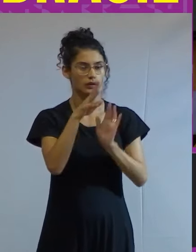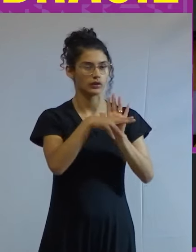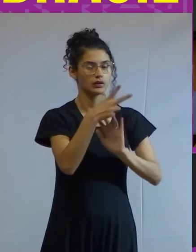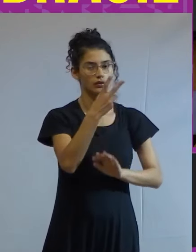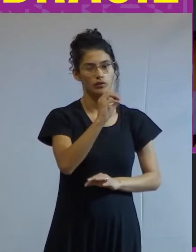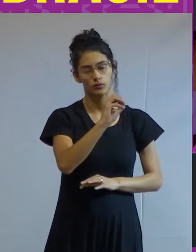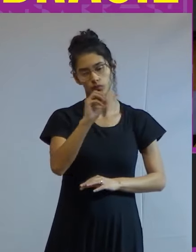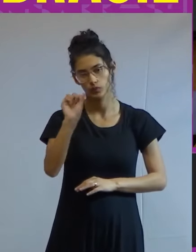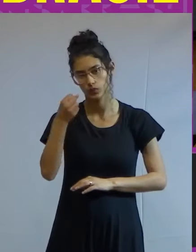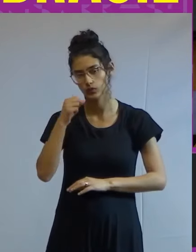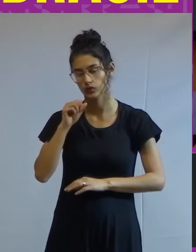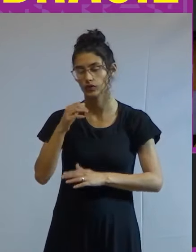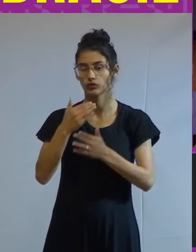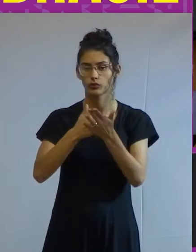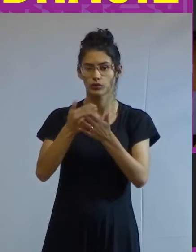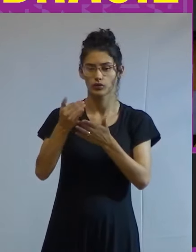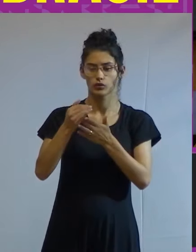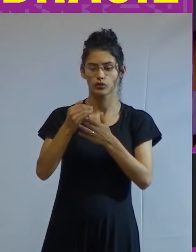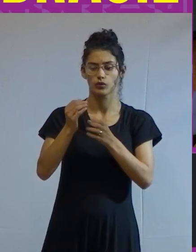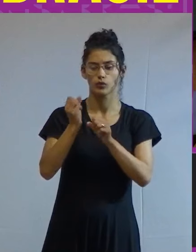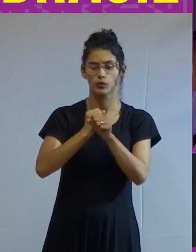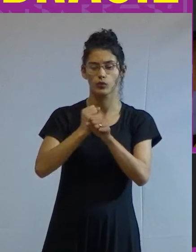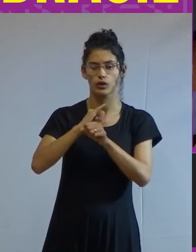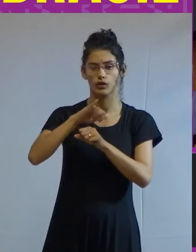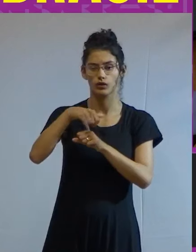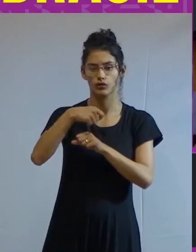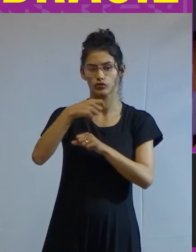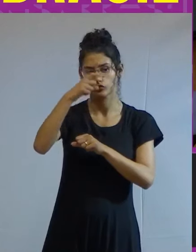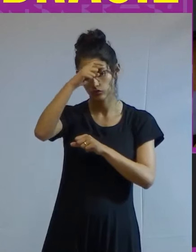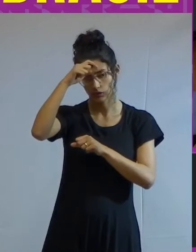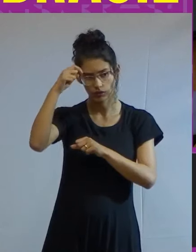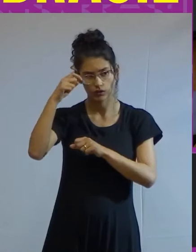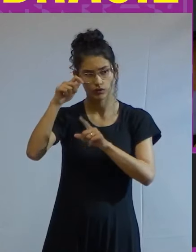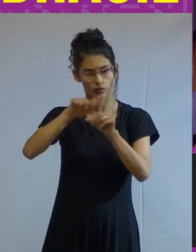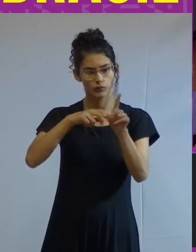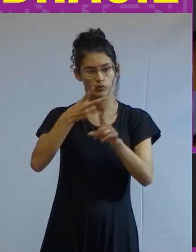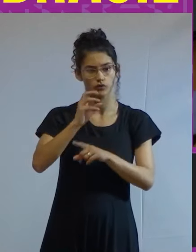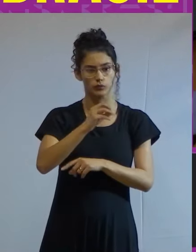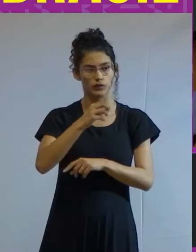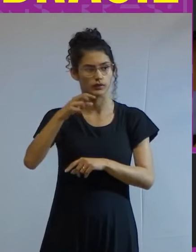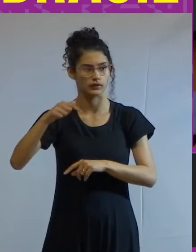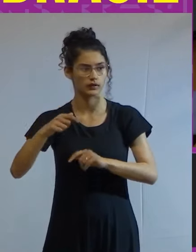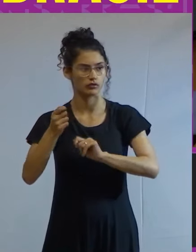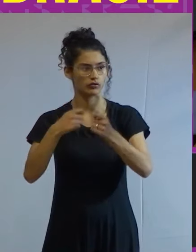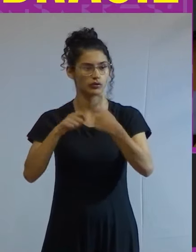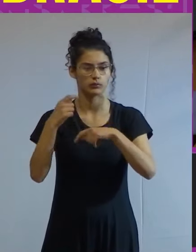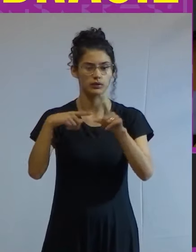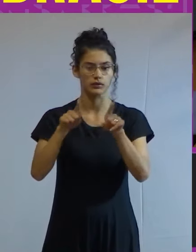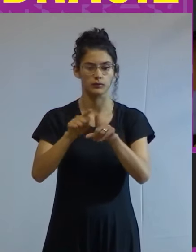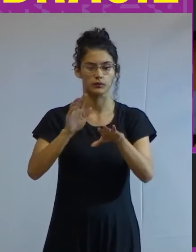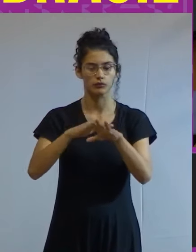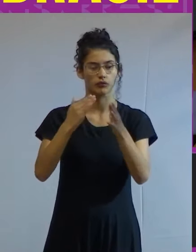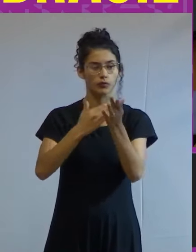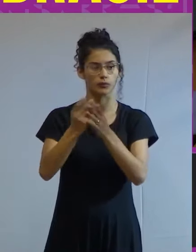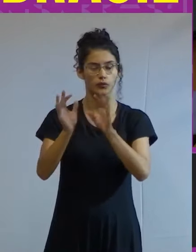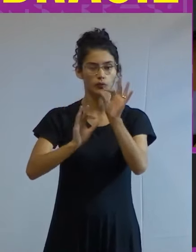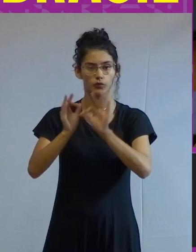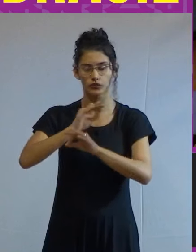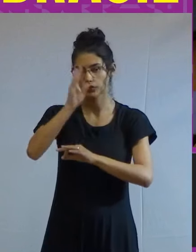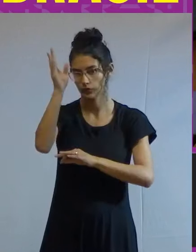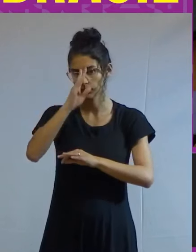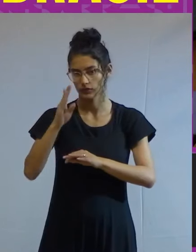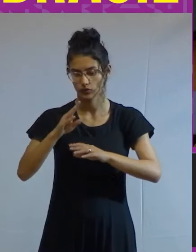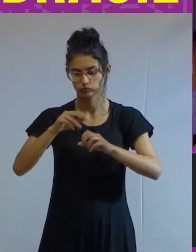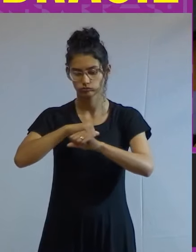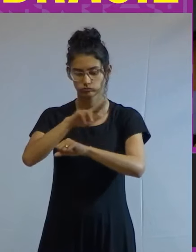e, desde janeiro de 2017, integra o grupo de intelectuais e economistas que fundaram o Projeto Brasil